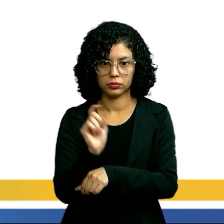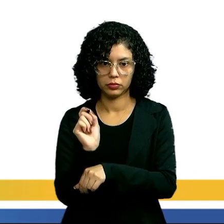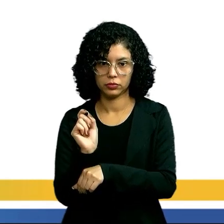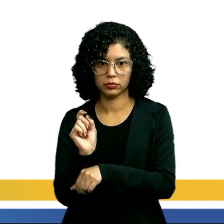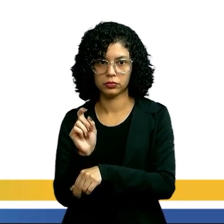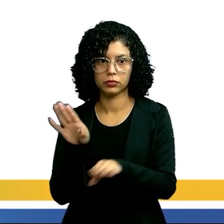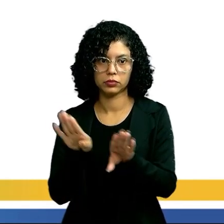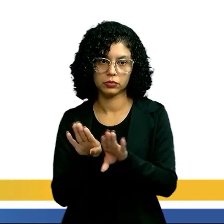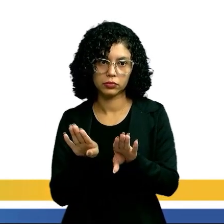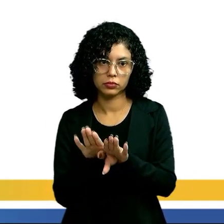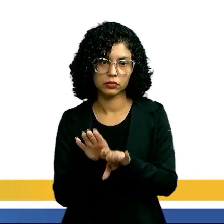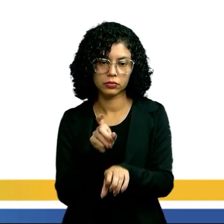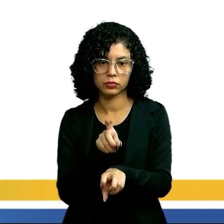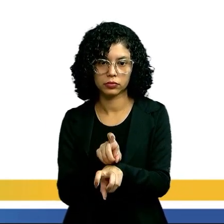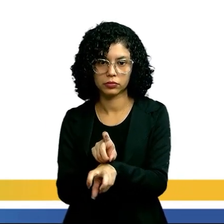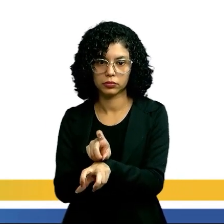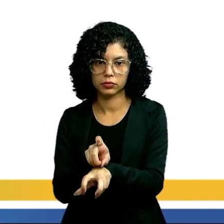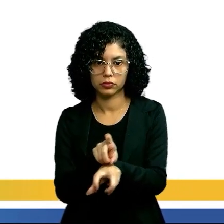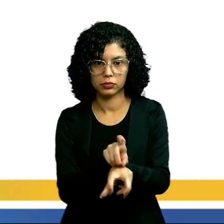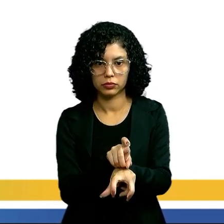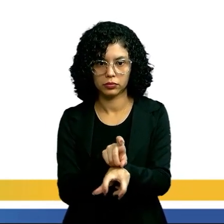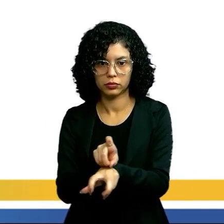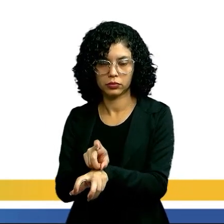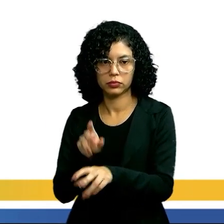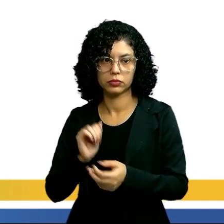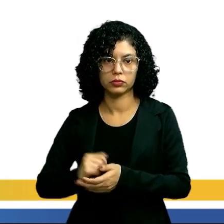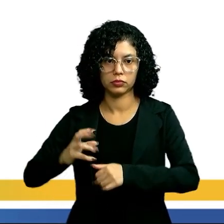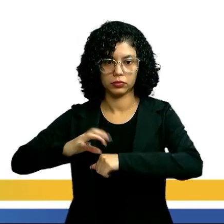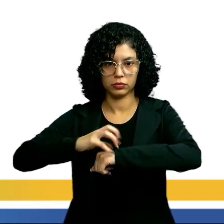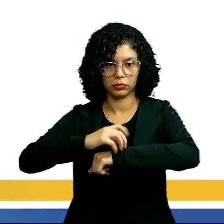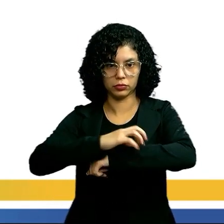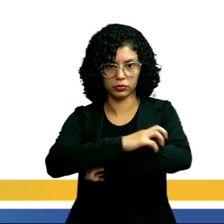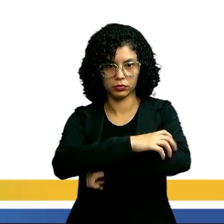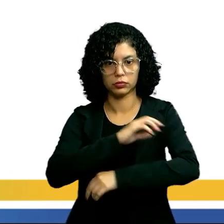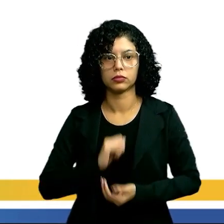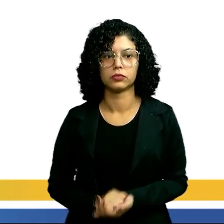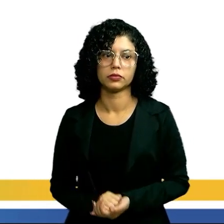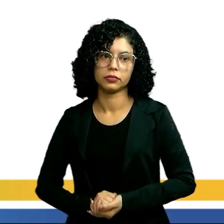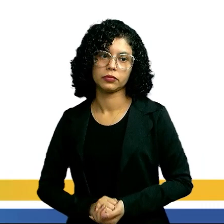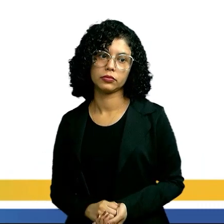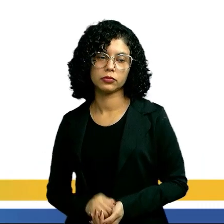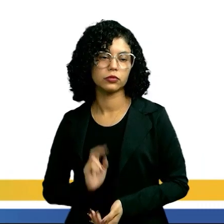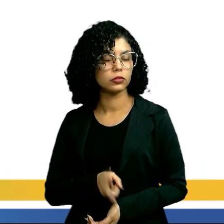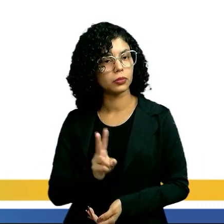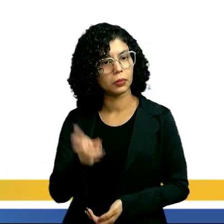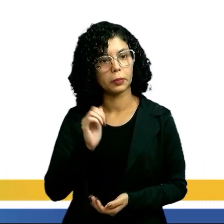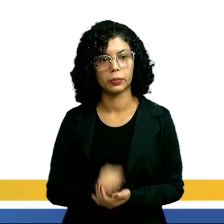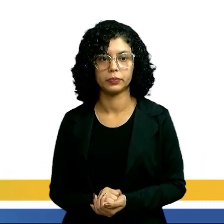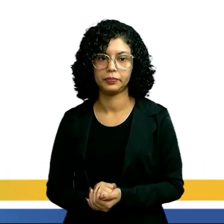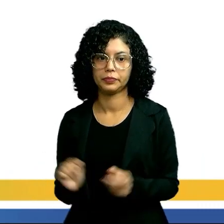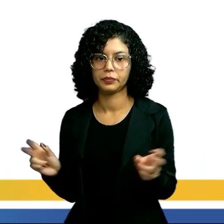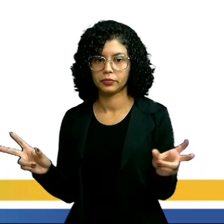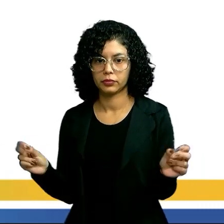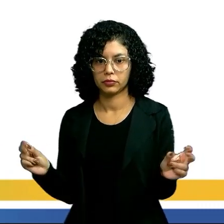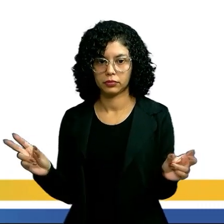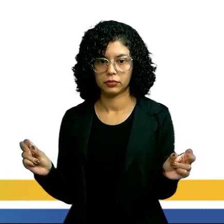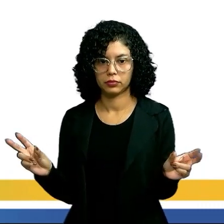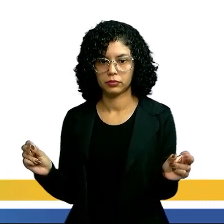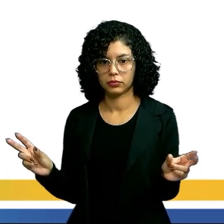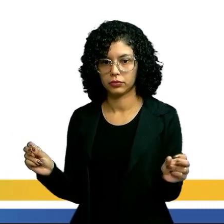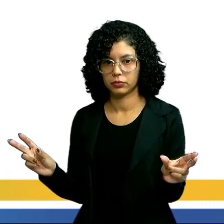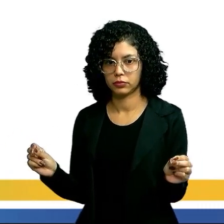carrapatos, tá? No grupo aí dos aracnídeos, tá? Seguida aqui, temos o grupo dos crustáceos.